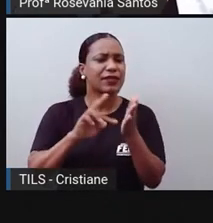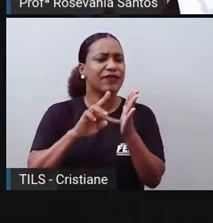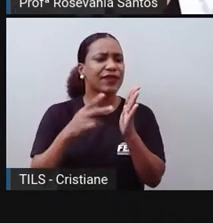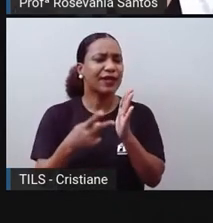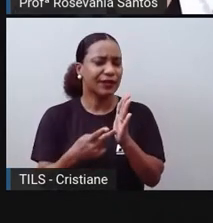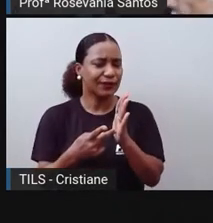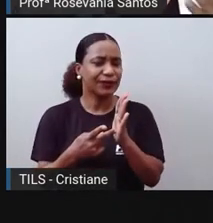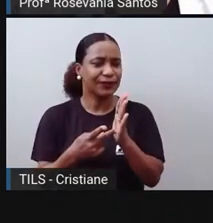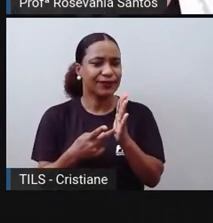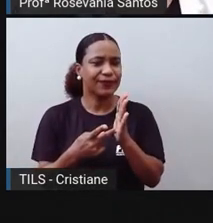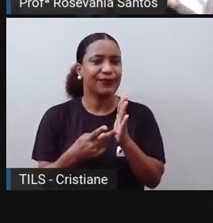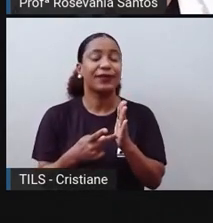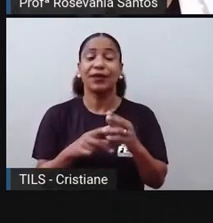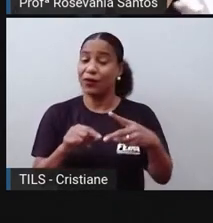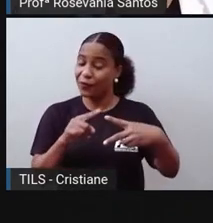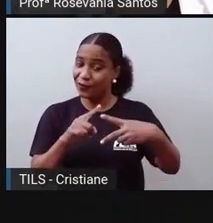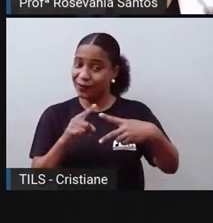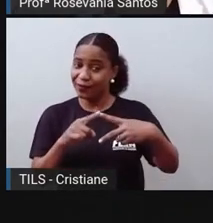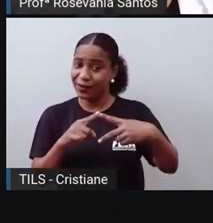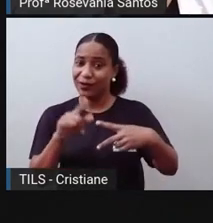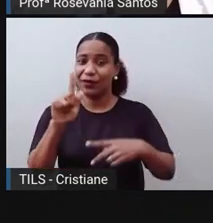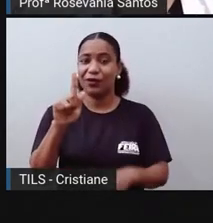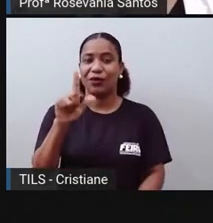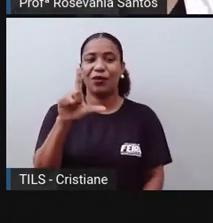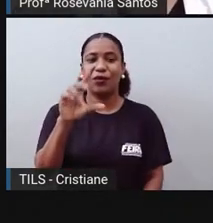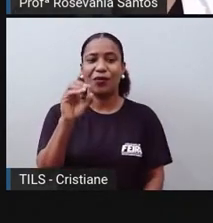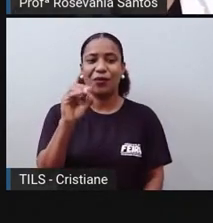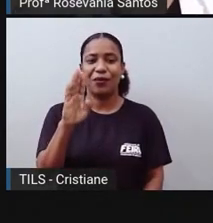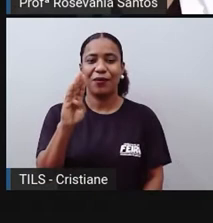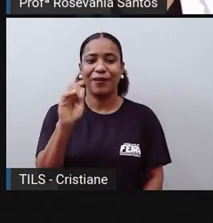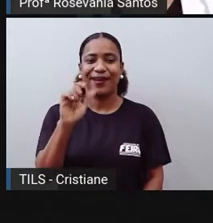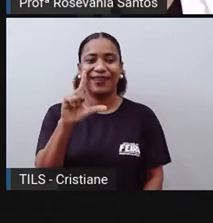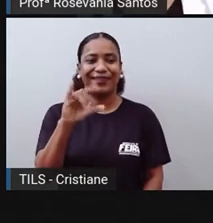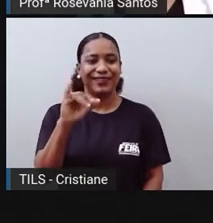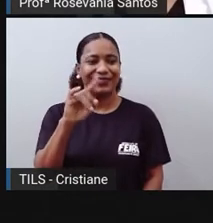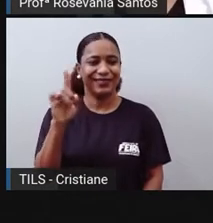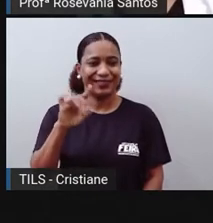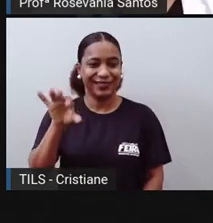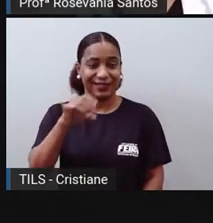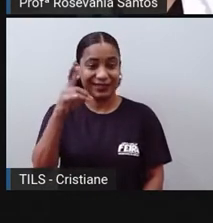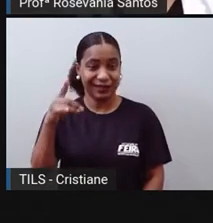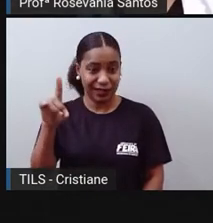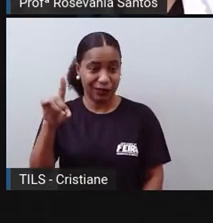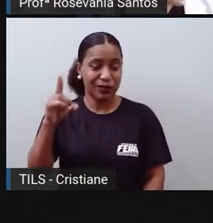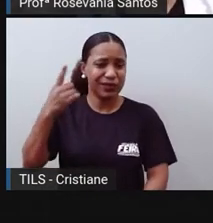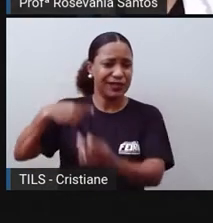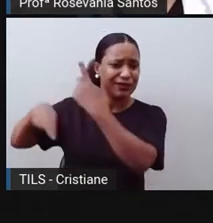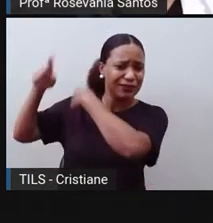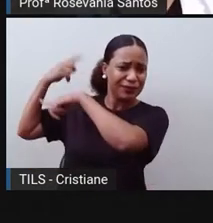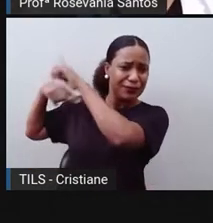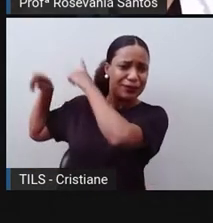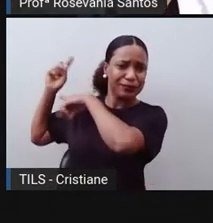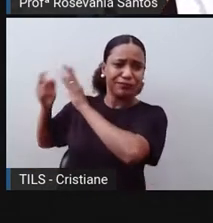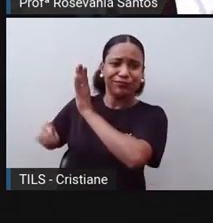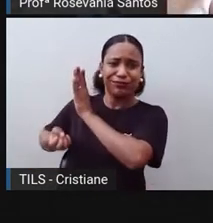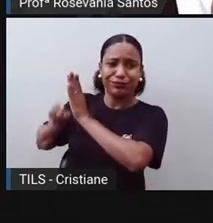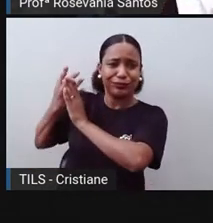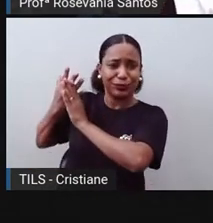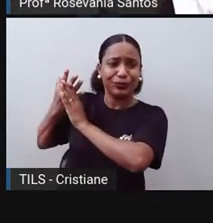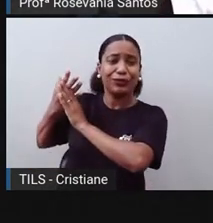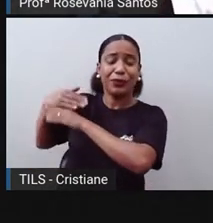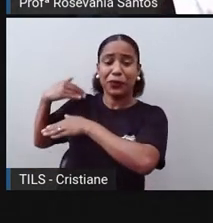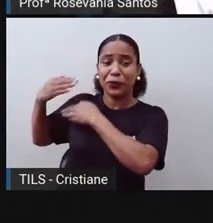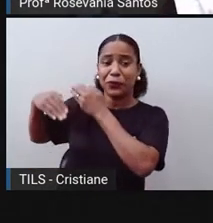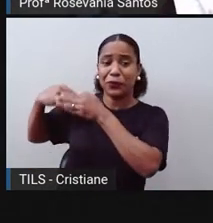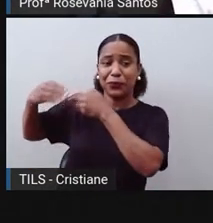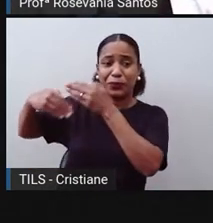Que isso que a gente, né, vem fazendo já tem, vamos dizer assim, algum tempo que ele vem